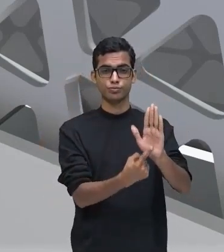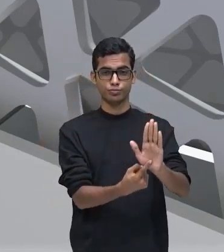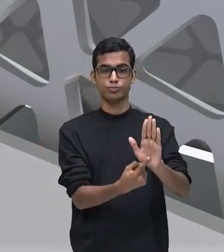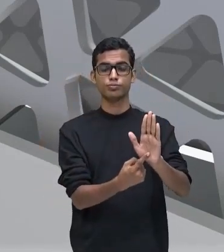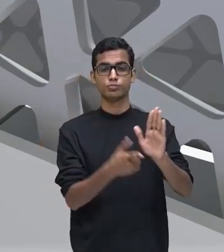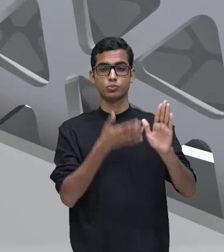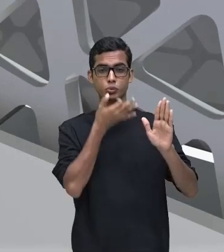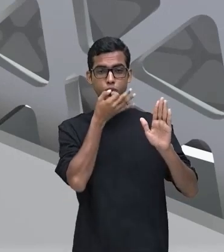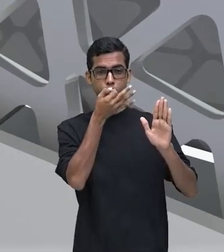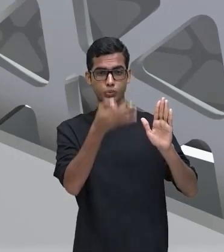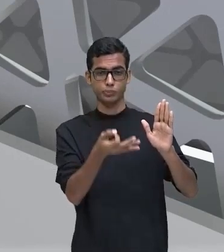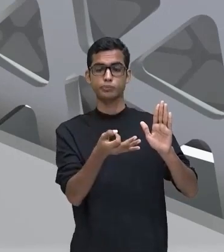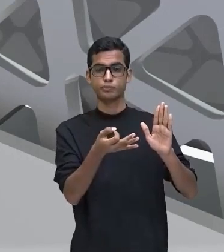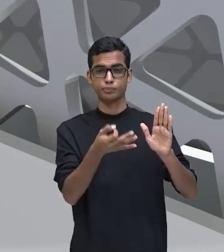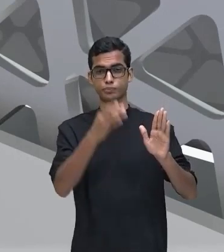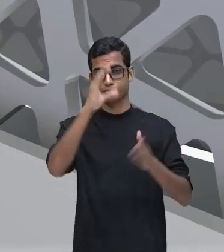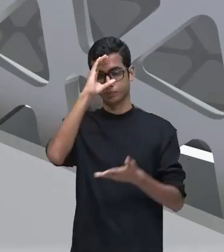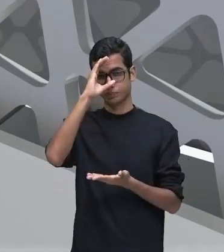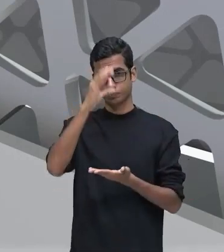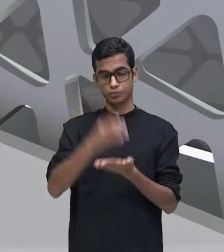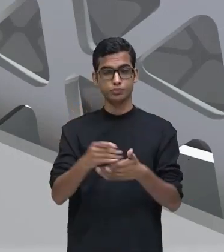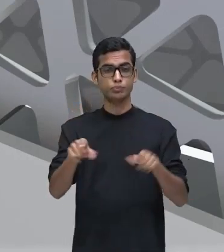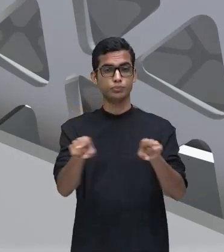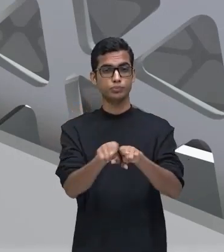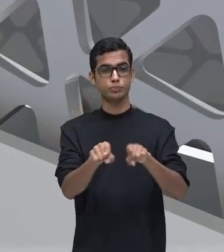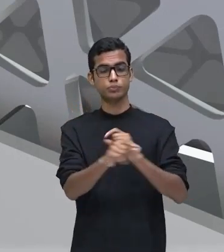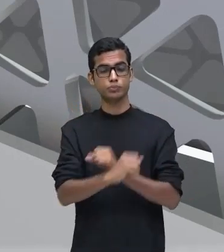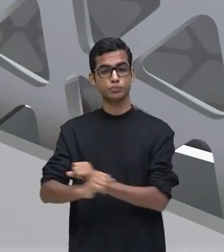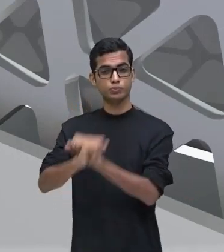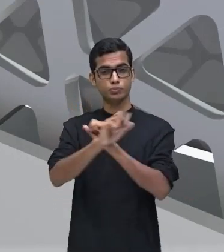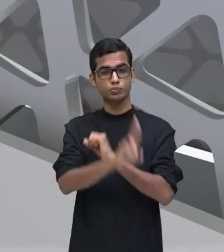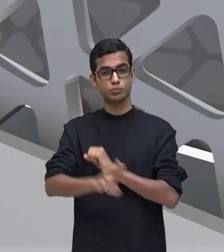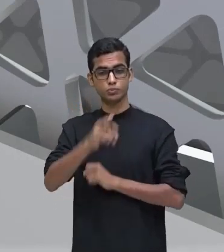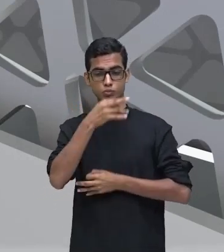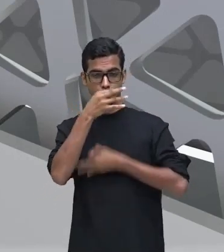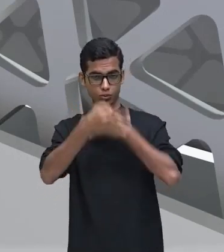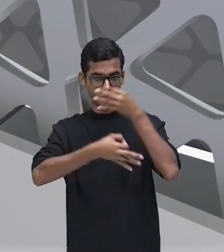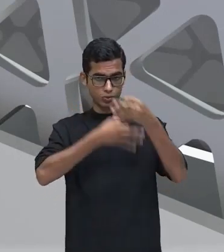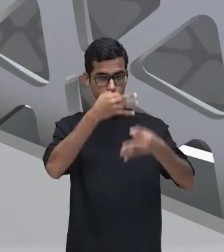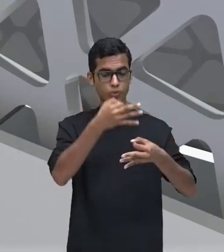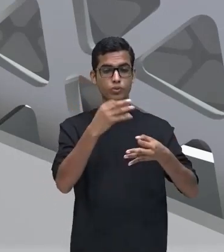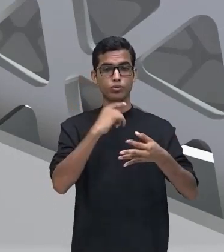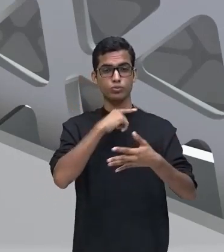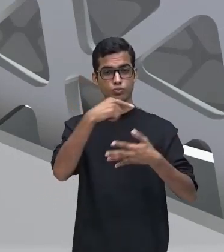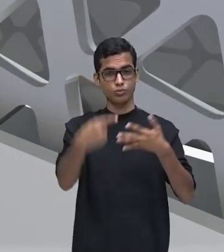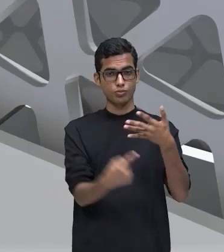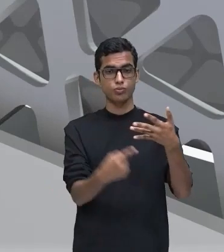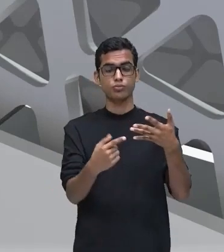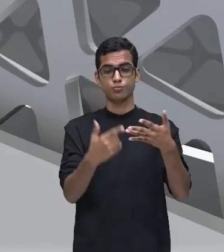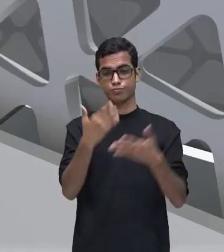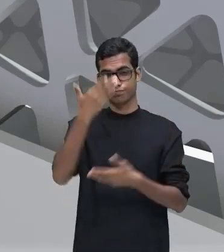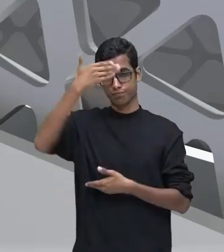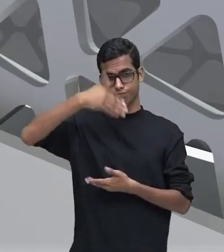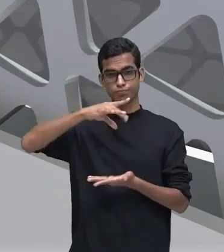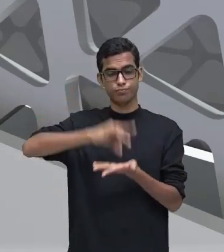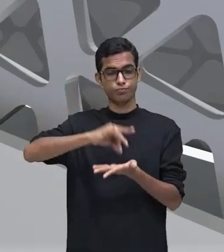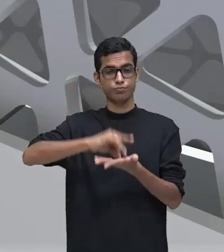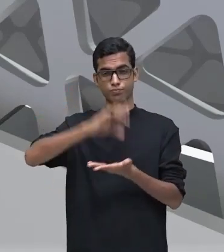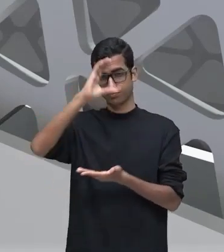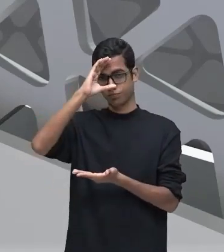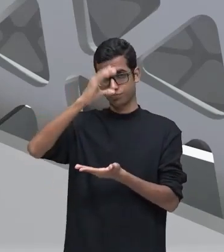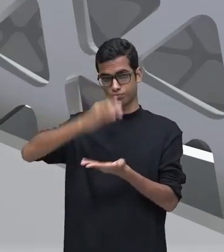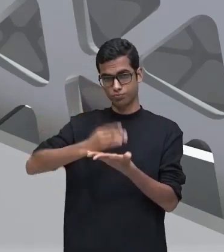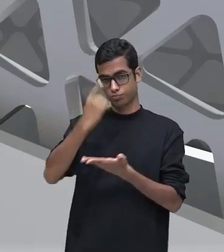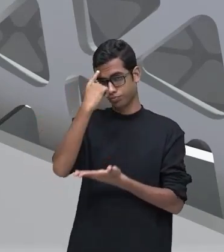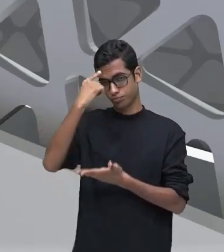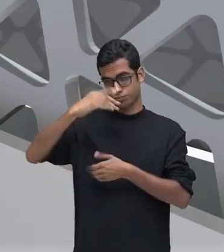opinião, essa tese, e defende por meio de argumentos, que são exatamente os elementos que irão comprovar essa tese e essa